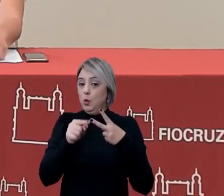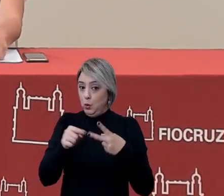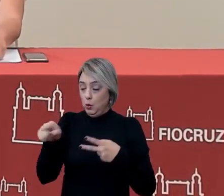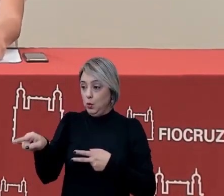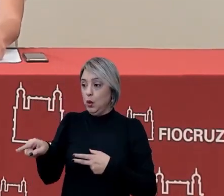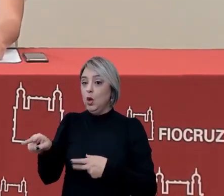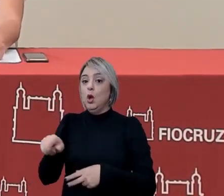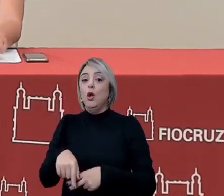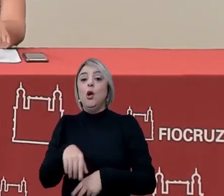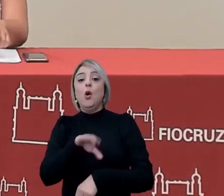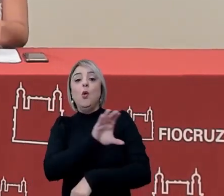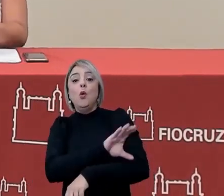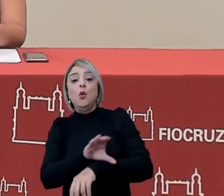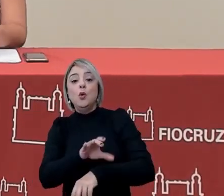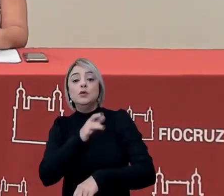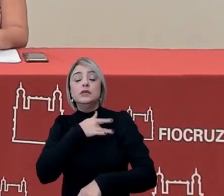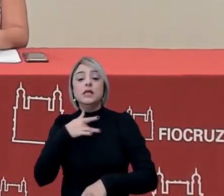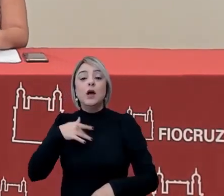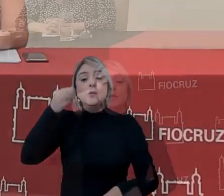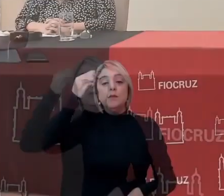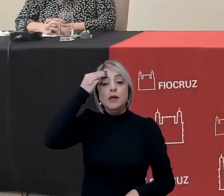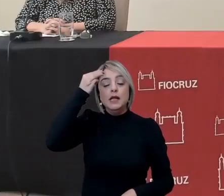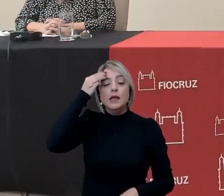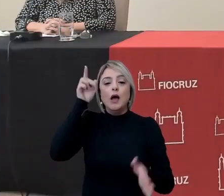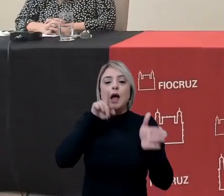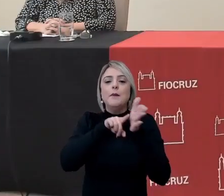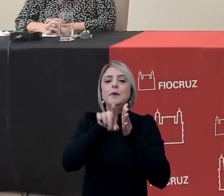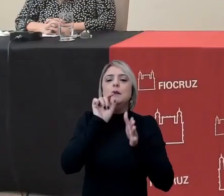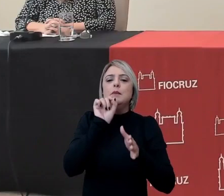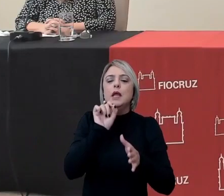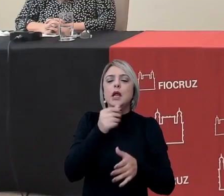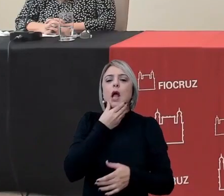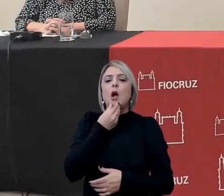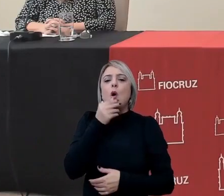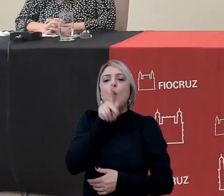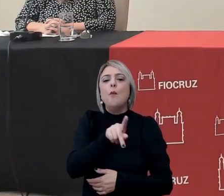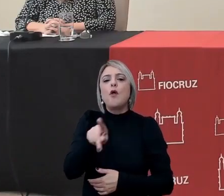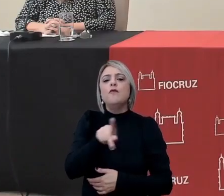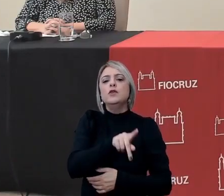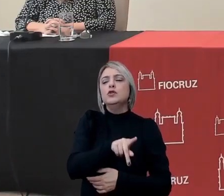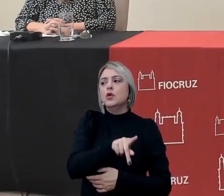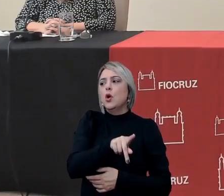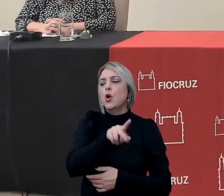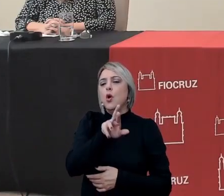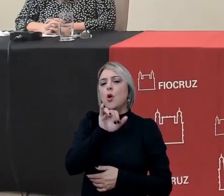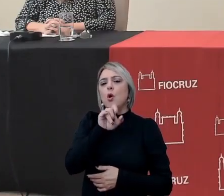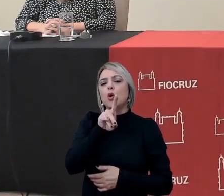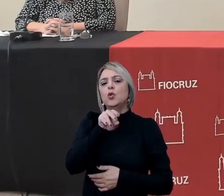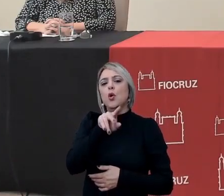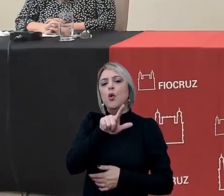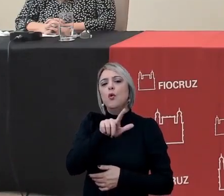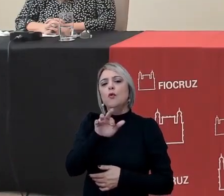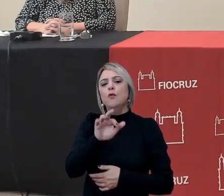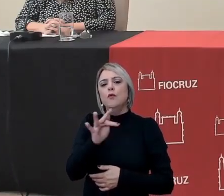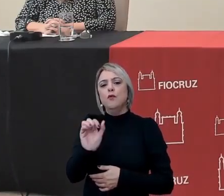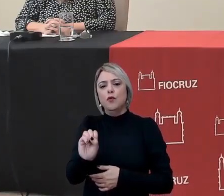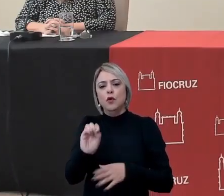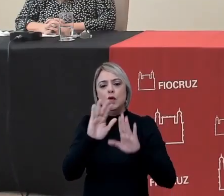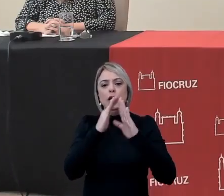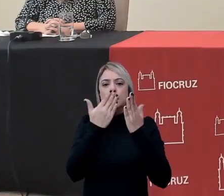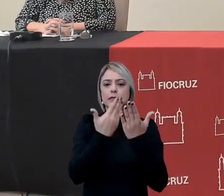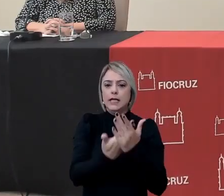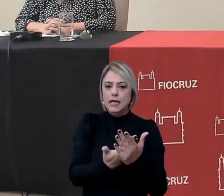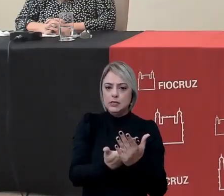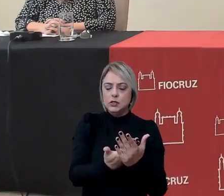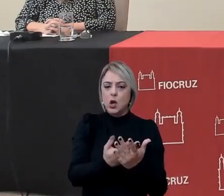ao curso de saúde mental a primeira é do professor José Rodolfo José Neves da escola